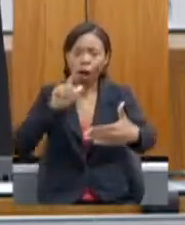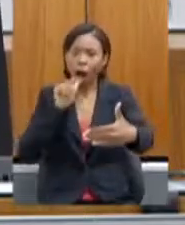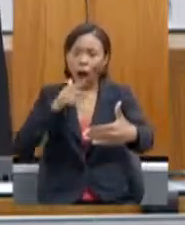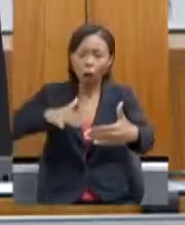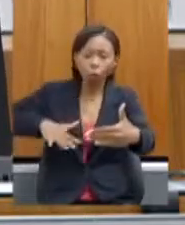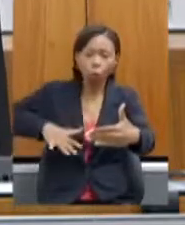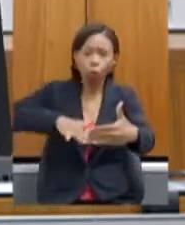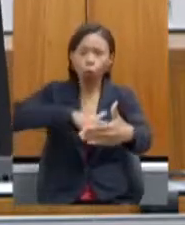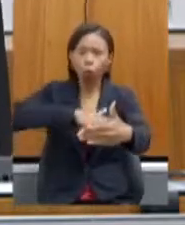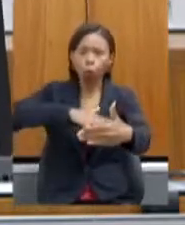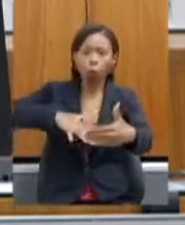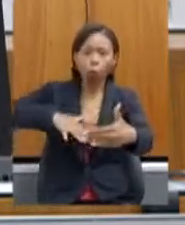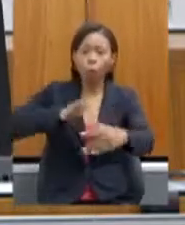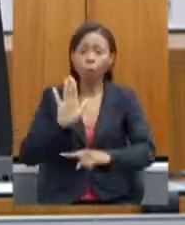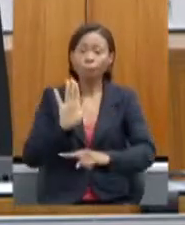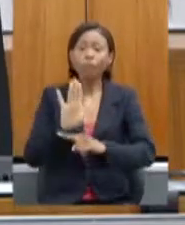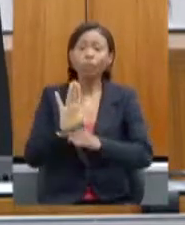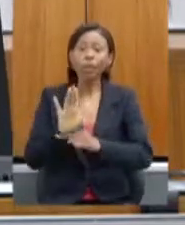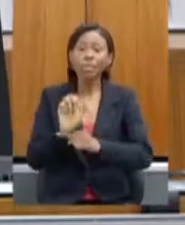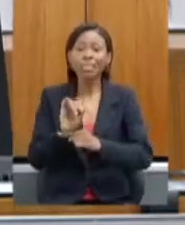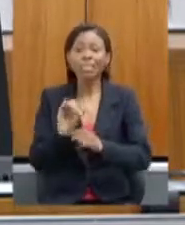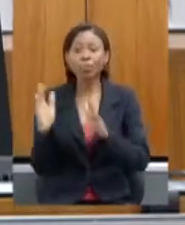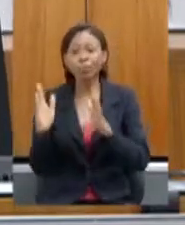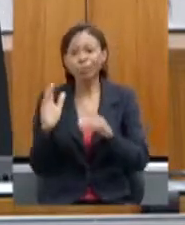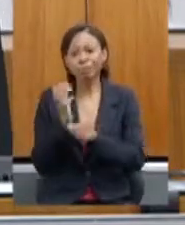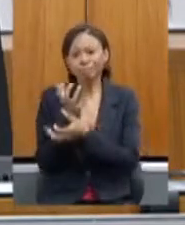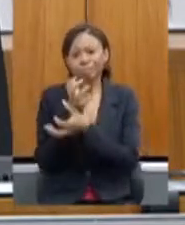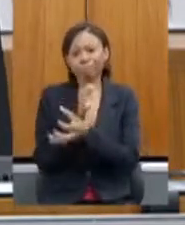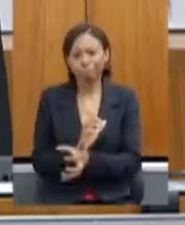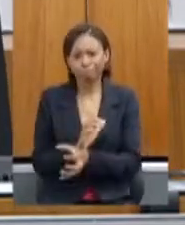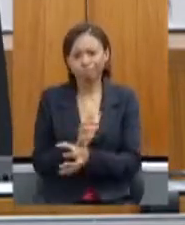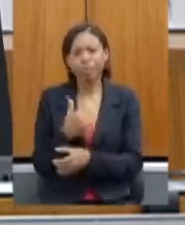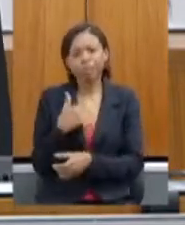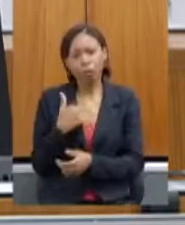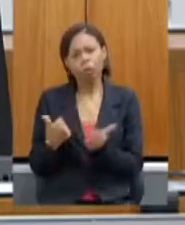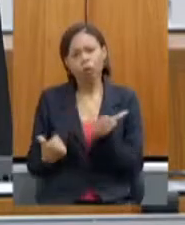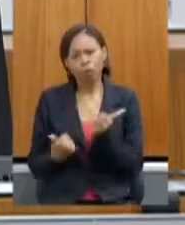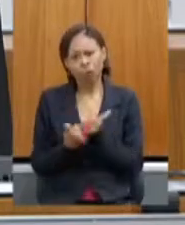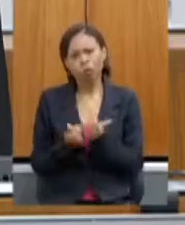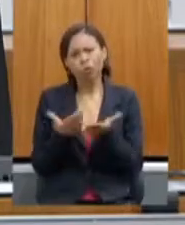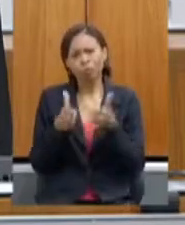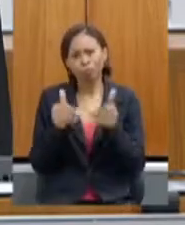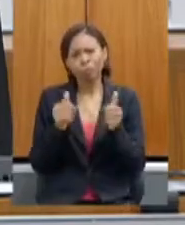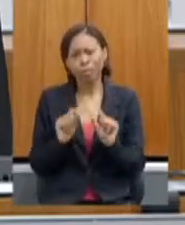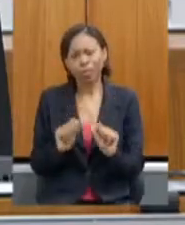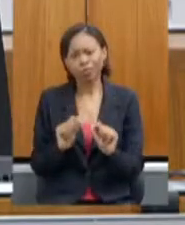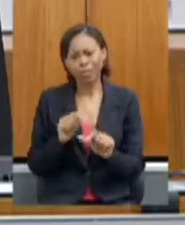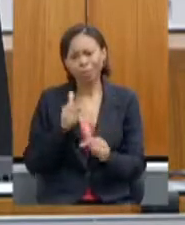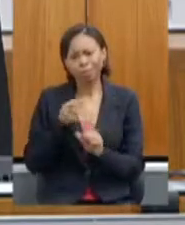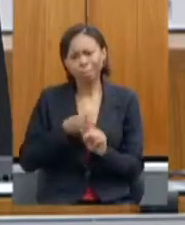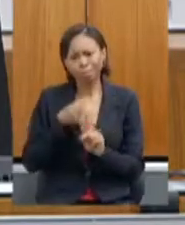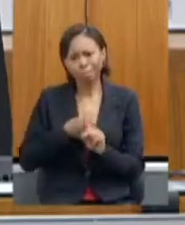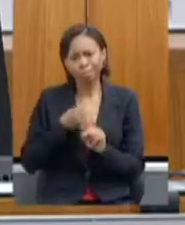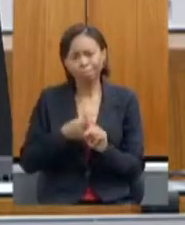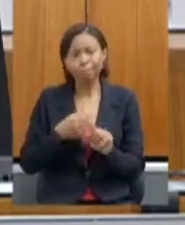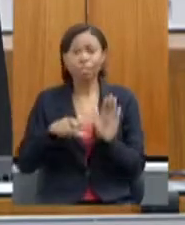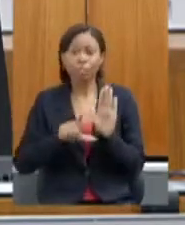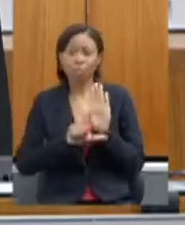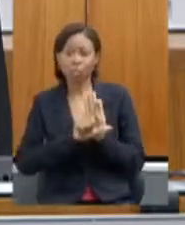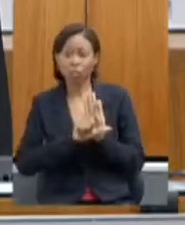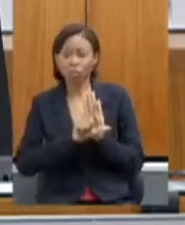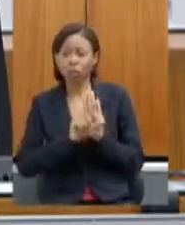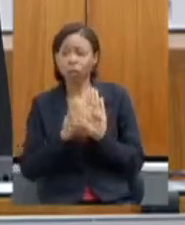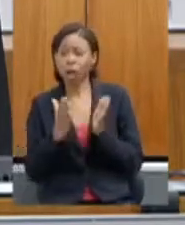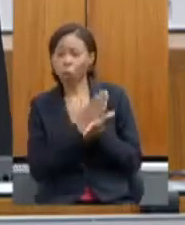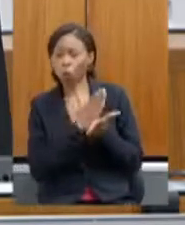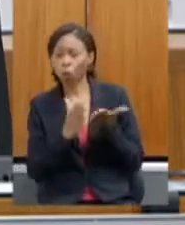em período de seca. Então, eu peço que eu apoie vocês nessa luta. Nós temos, infelizmente, legislações do nosso Estado que